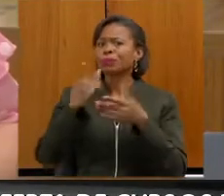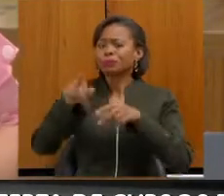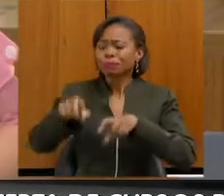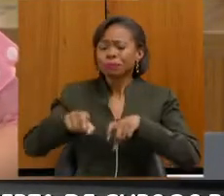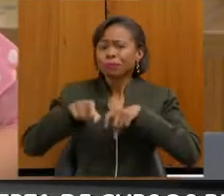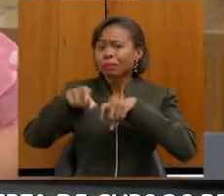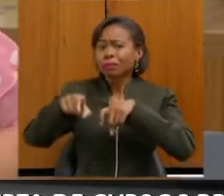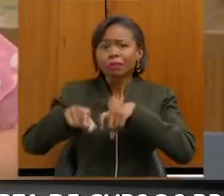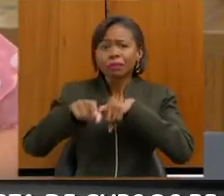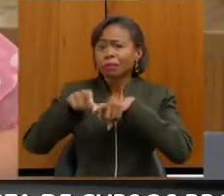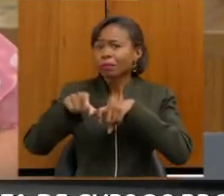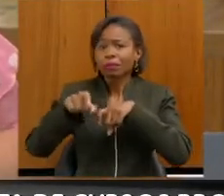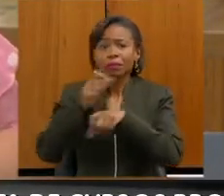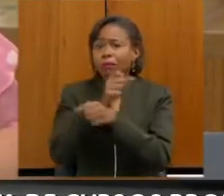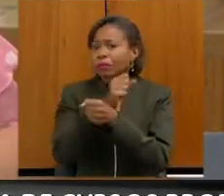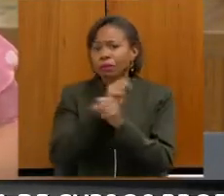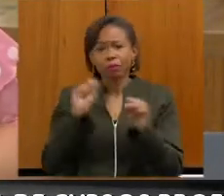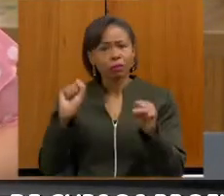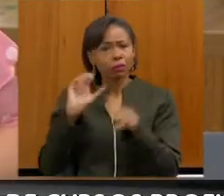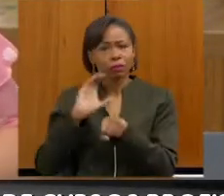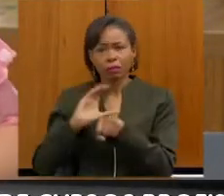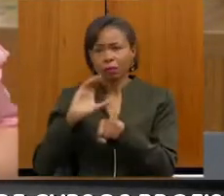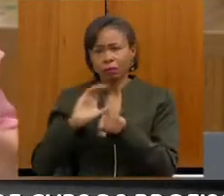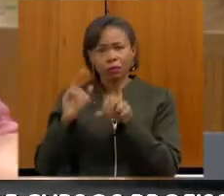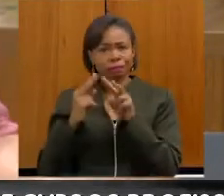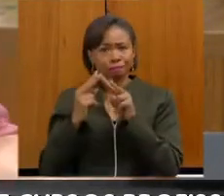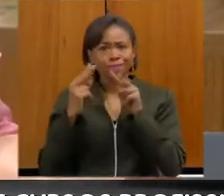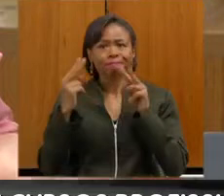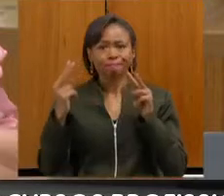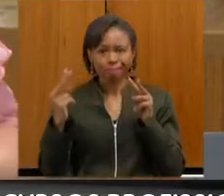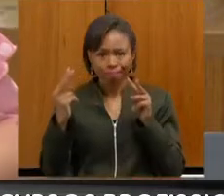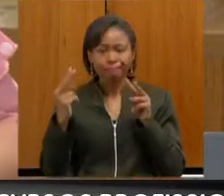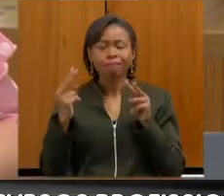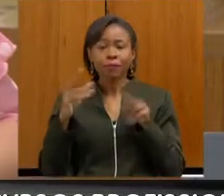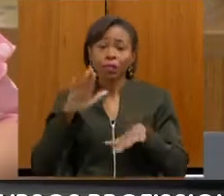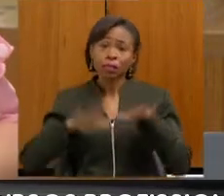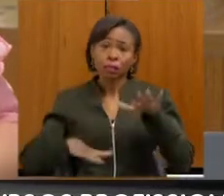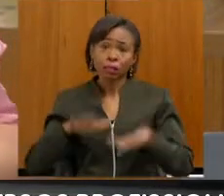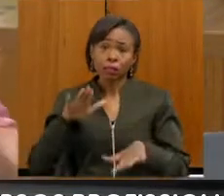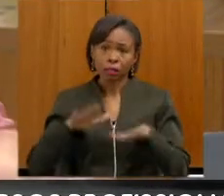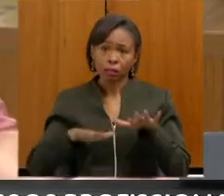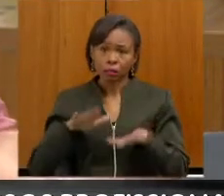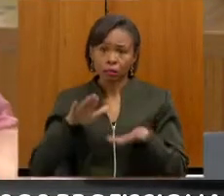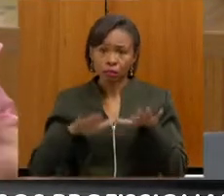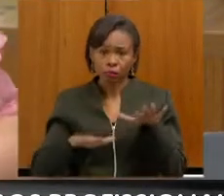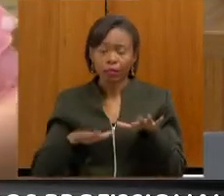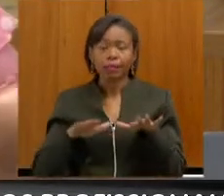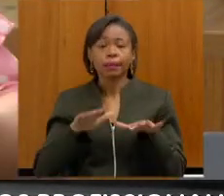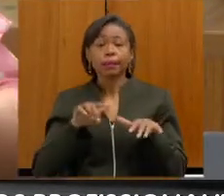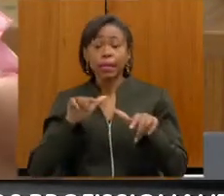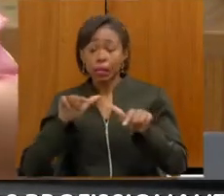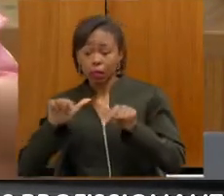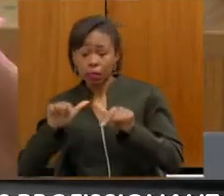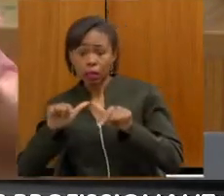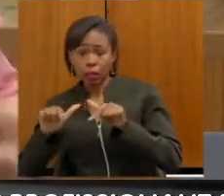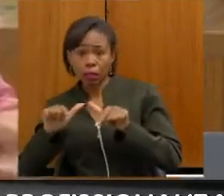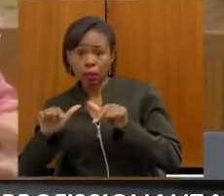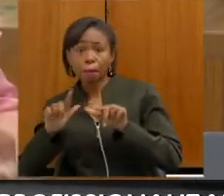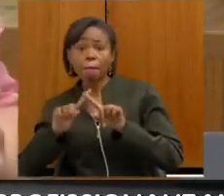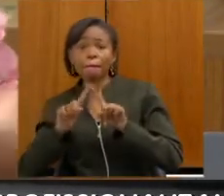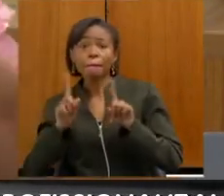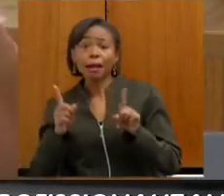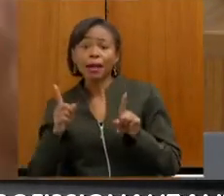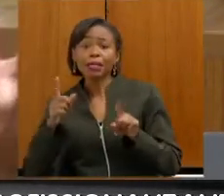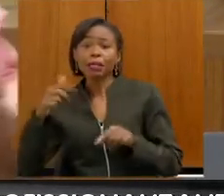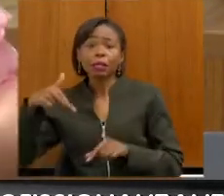condições de fazer o curso online. Tem pessoas que, às vezes, têm condições de trabalhar, mas não têm condições nem de se deslocar